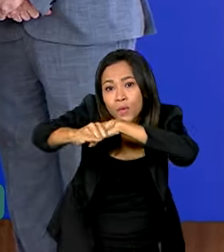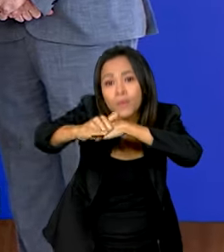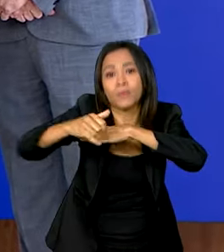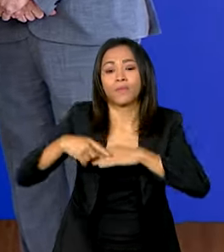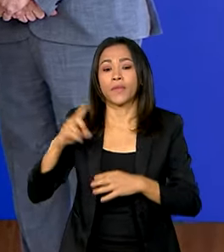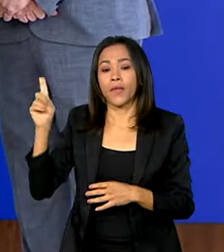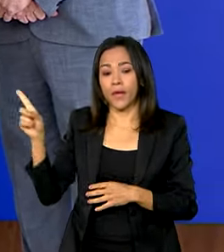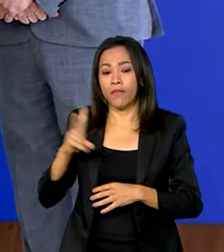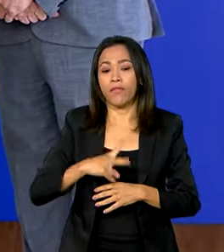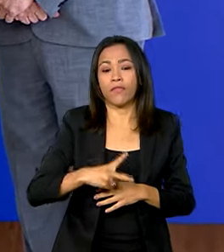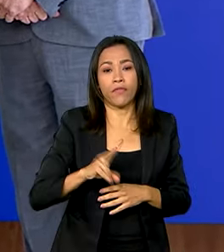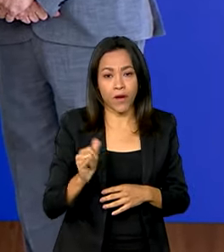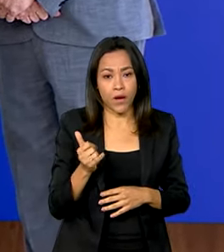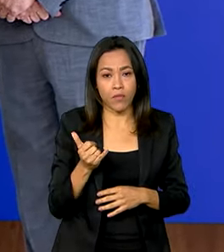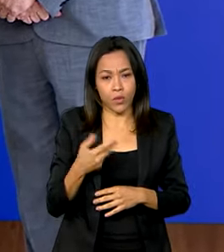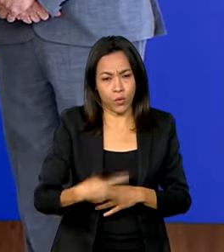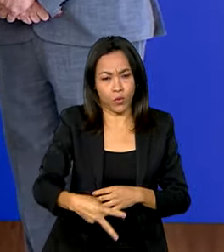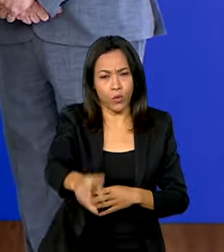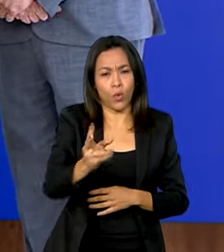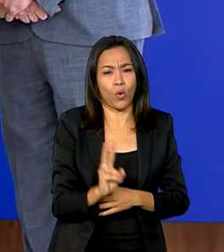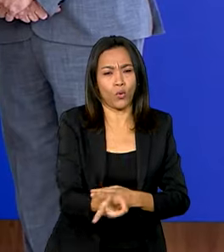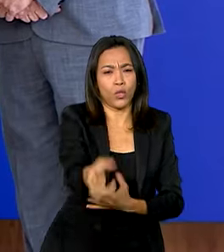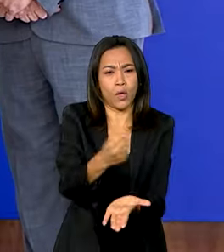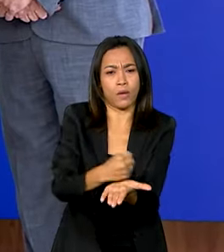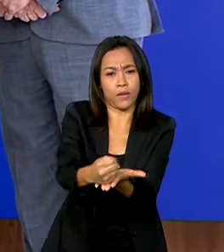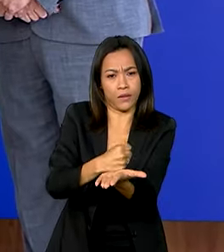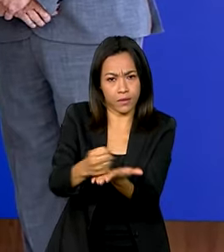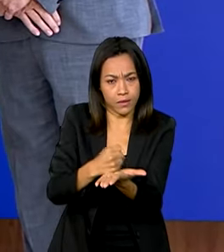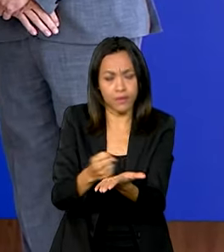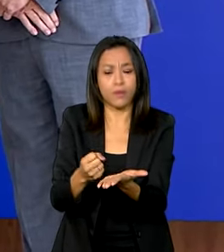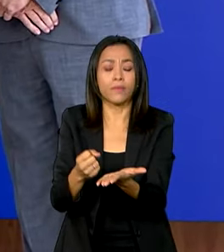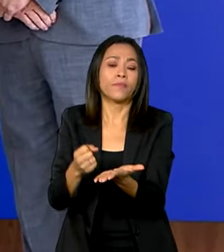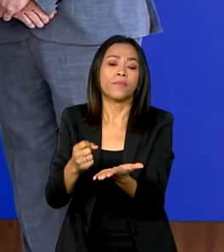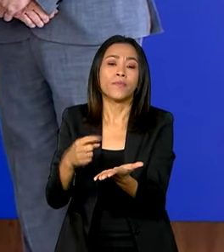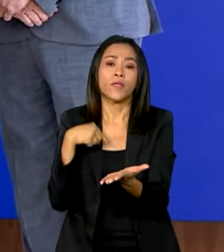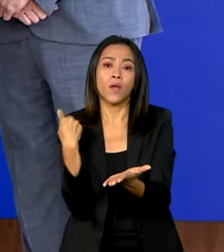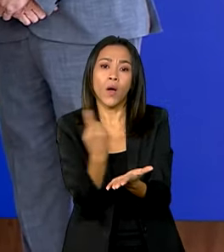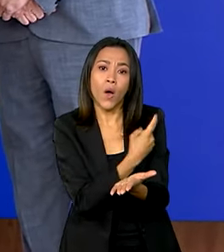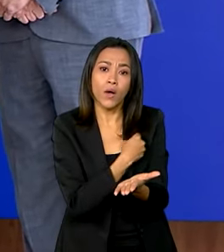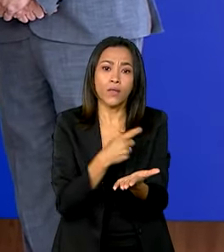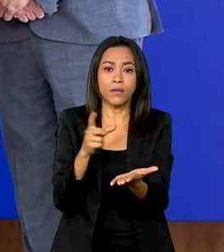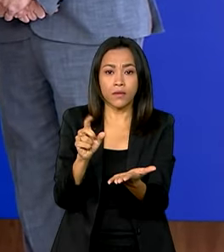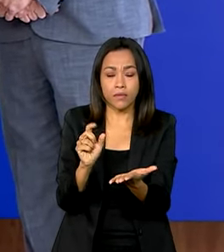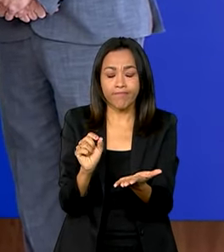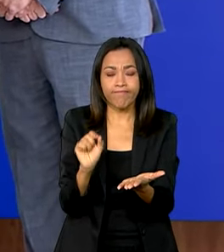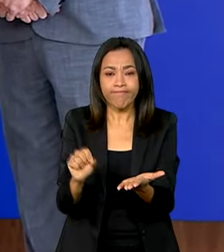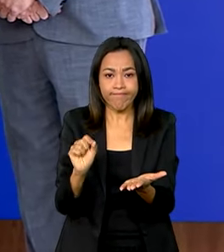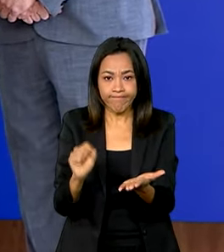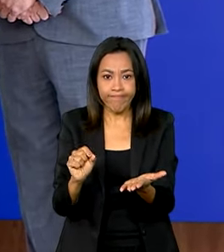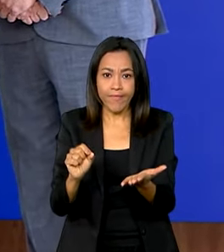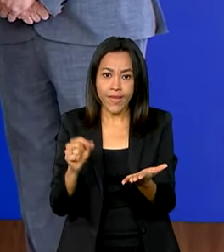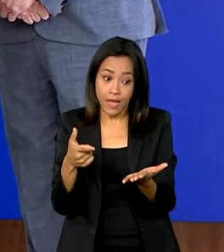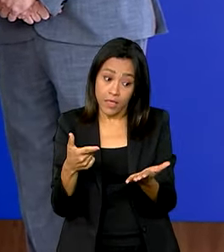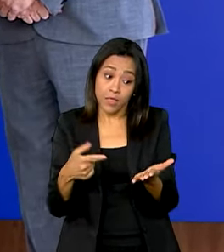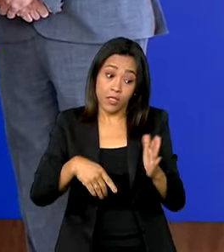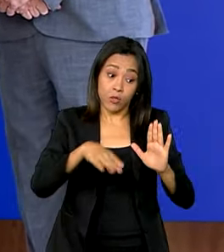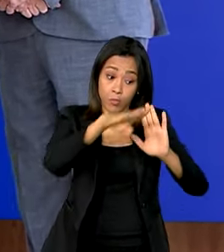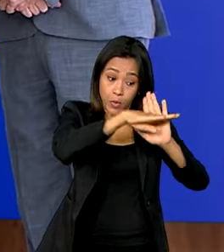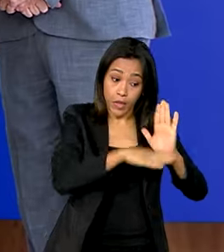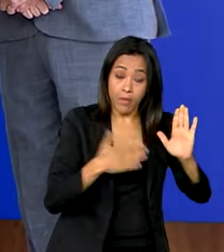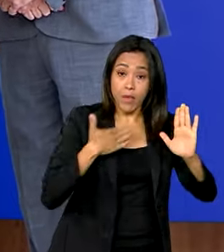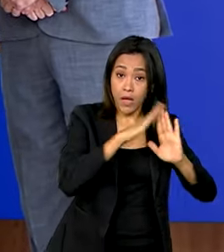de contratação. Na outra mão, nós estamos dando uma atenção especial às contratações do Minha Casa Minha Vida